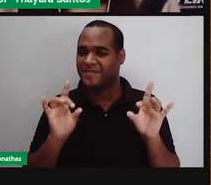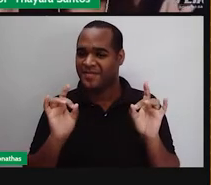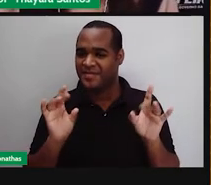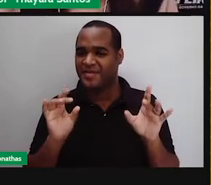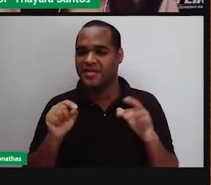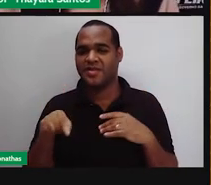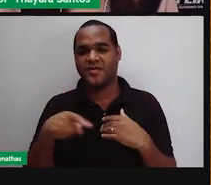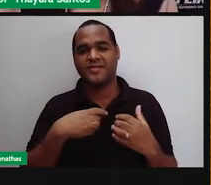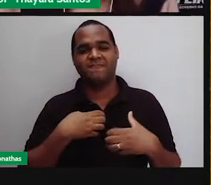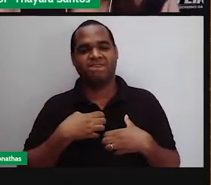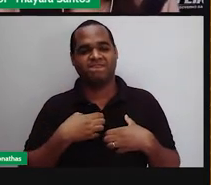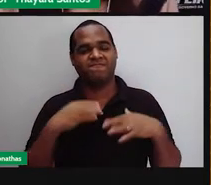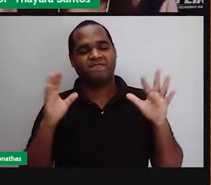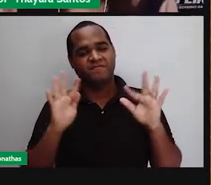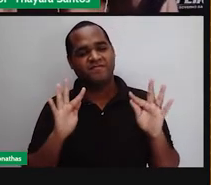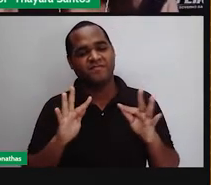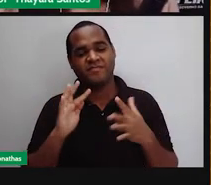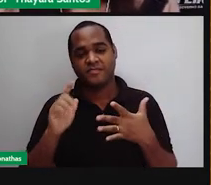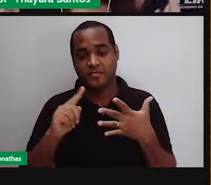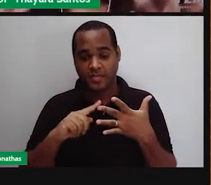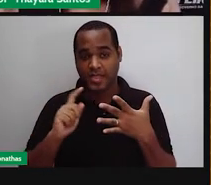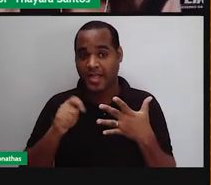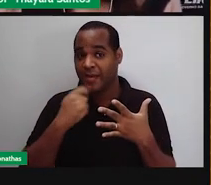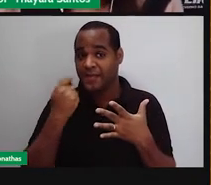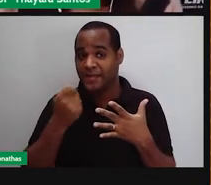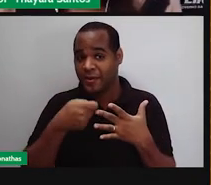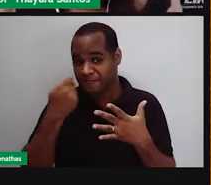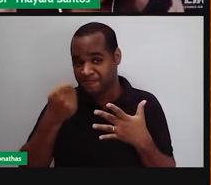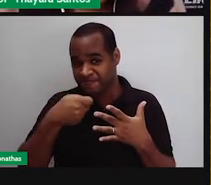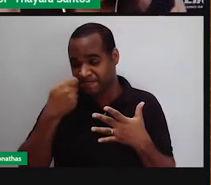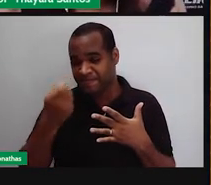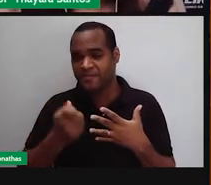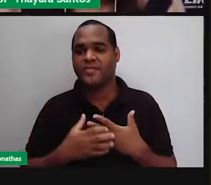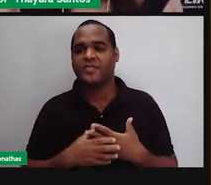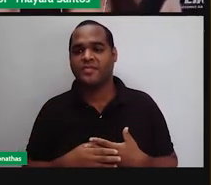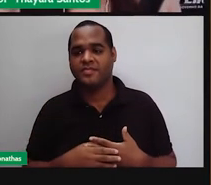hora daí, com certeza a gente fica muito feliz, que é o sentido do paladar.